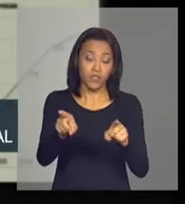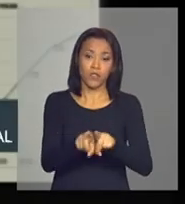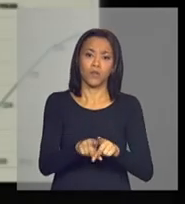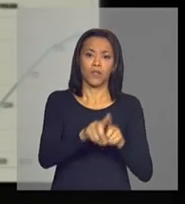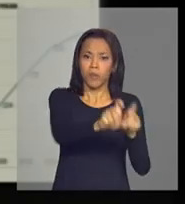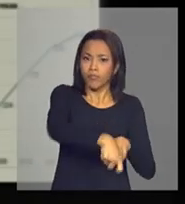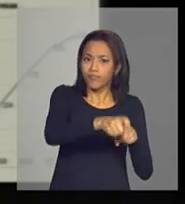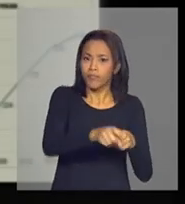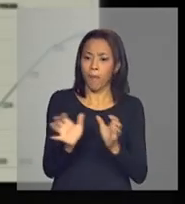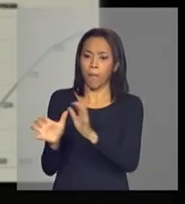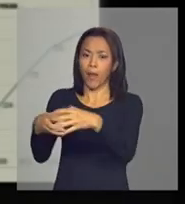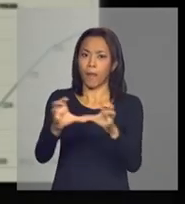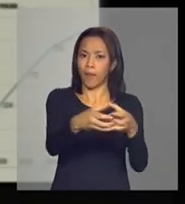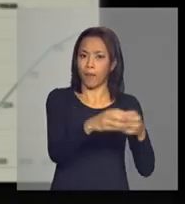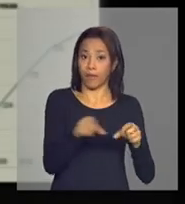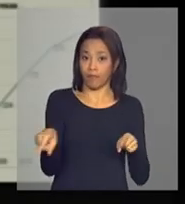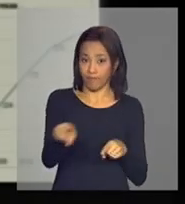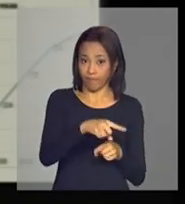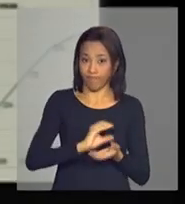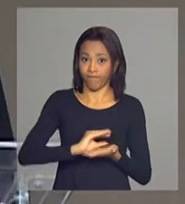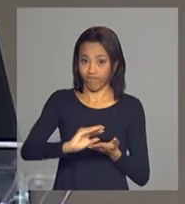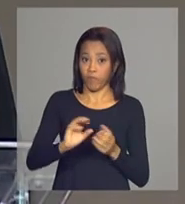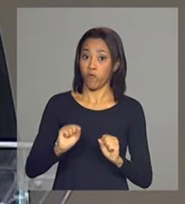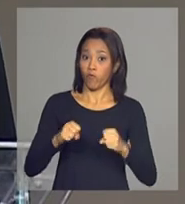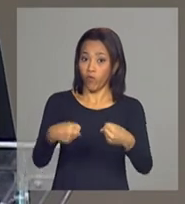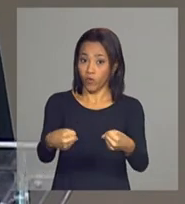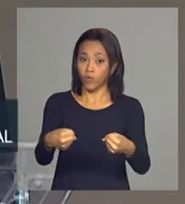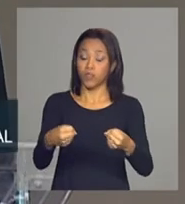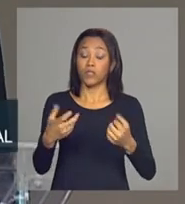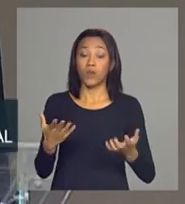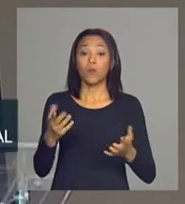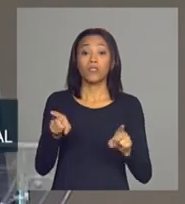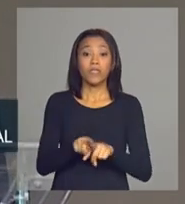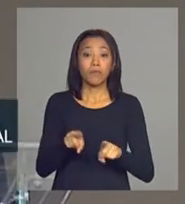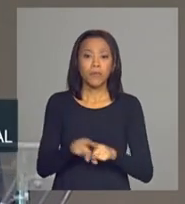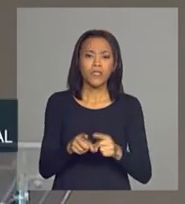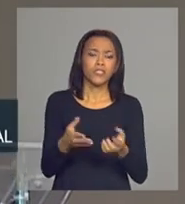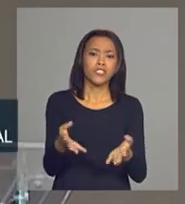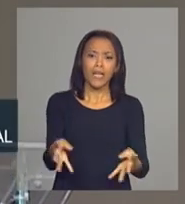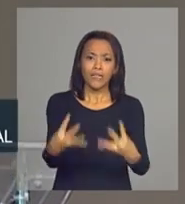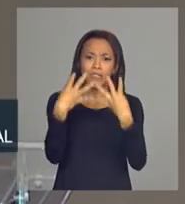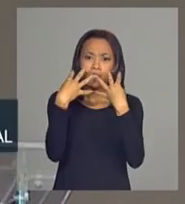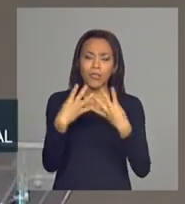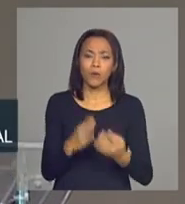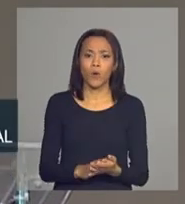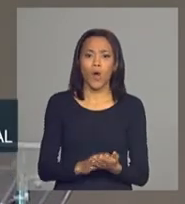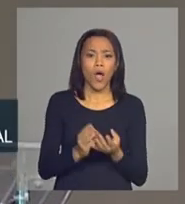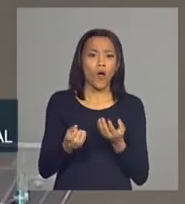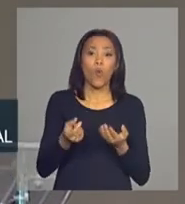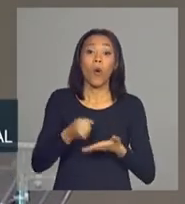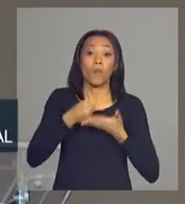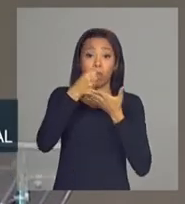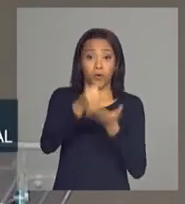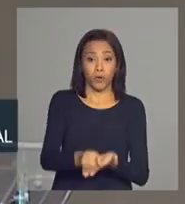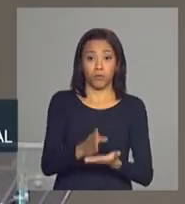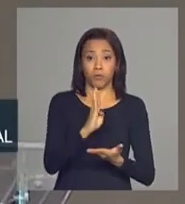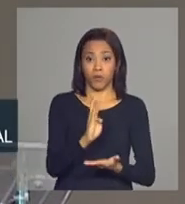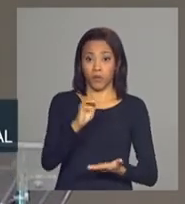investimentos muito fortes quero chamar atenção também aqui para a contribuição do BNDES as pequenas empresas